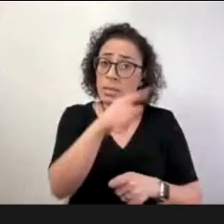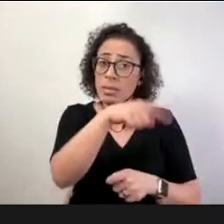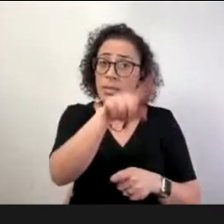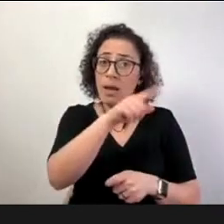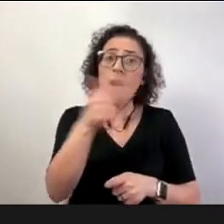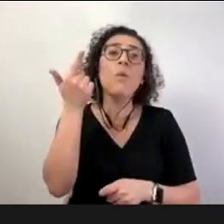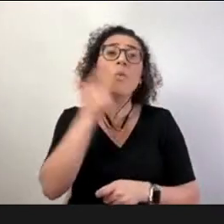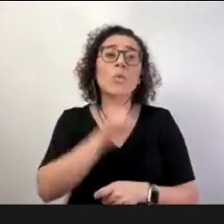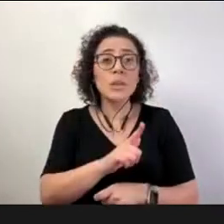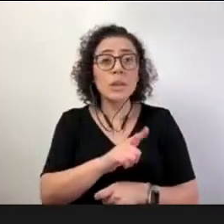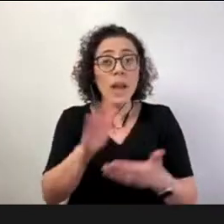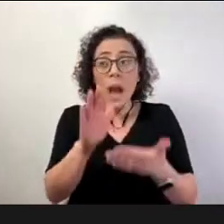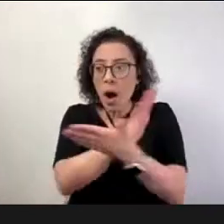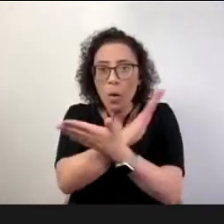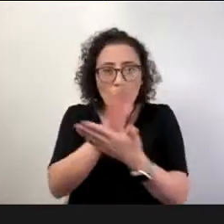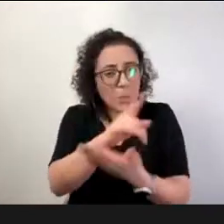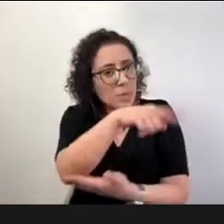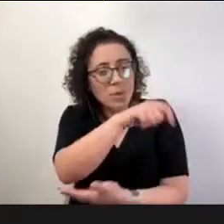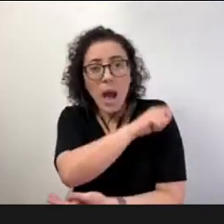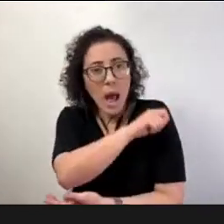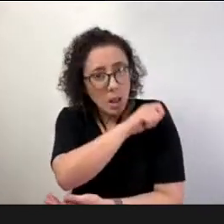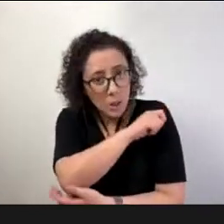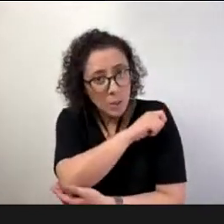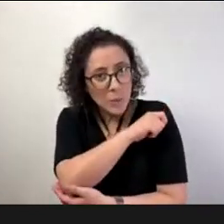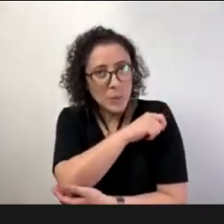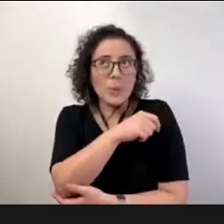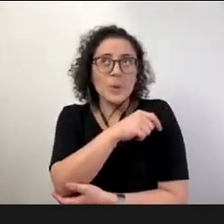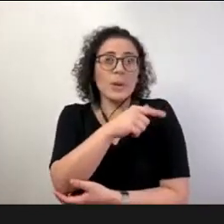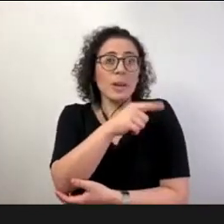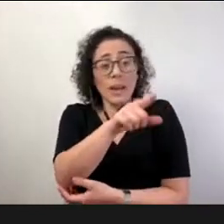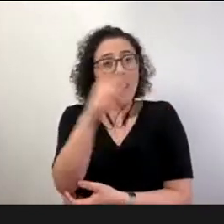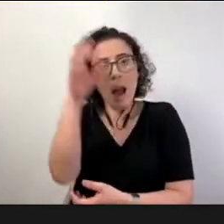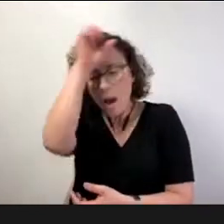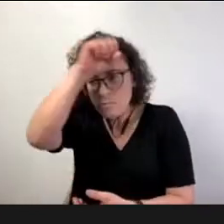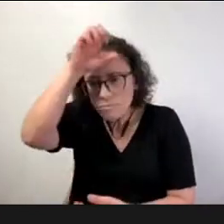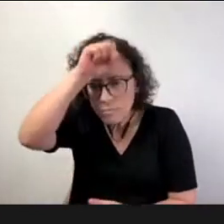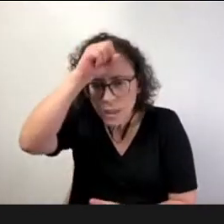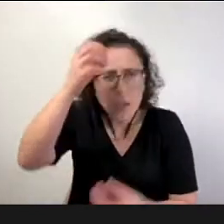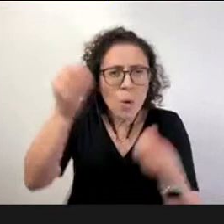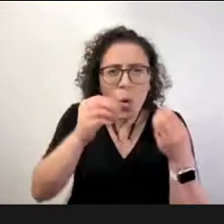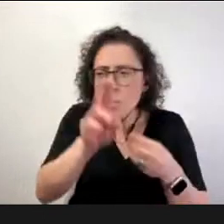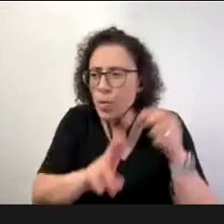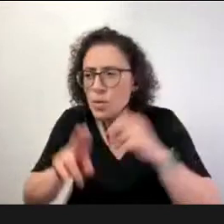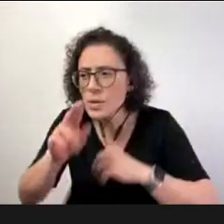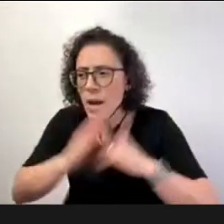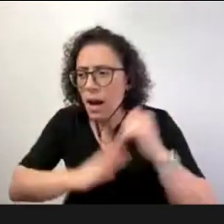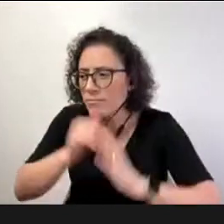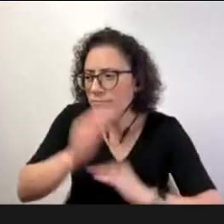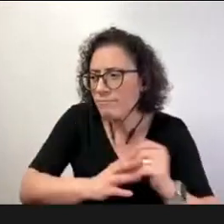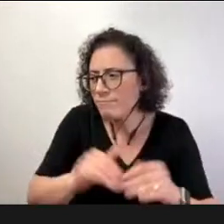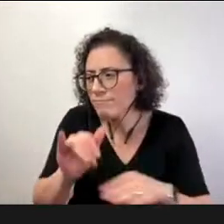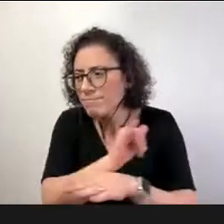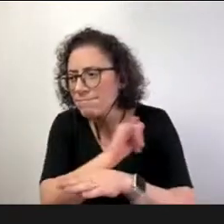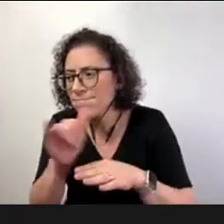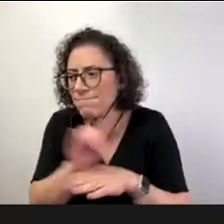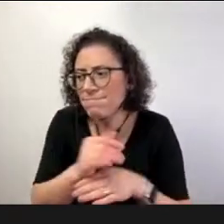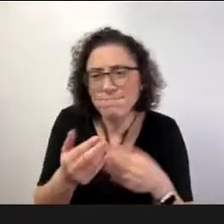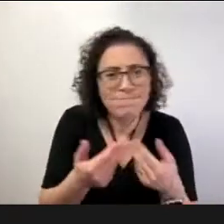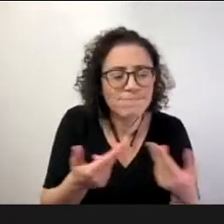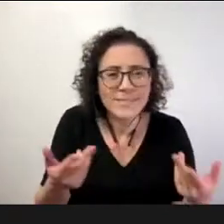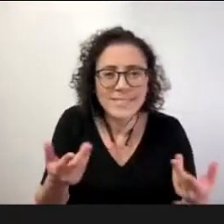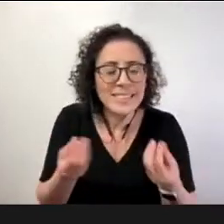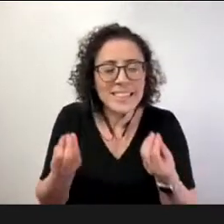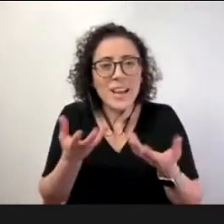competências digitais de colaboração de cocriação de colaboração que ele não teria tido se não tivéssemos ido para o